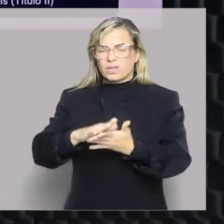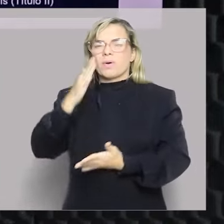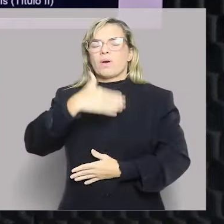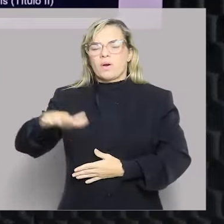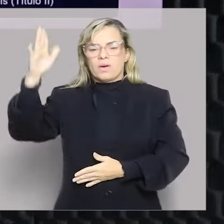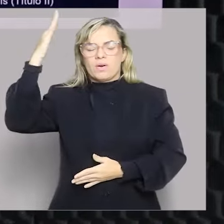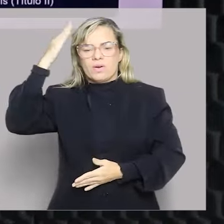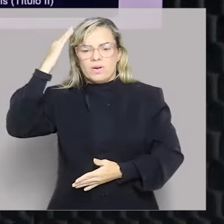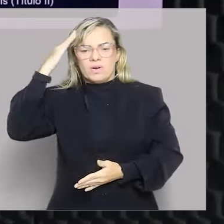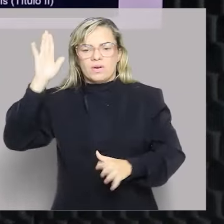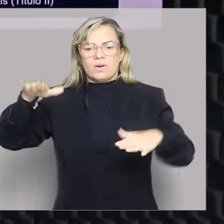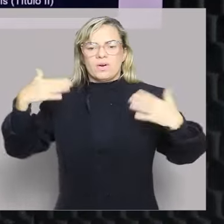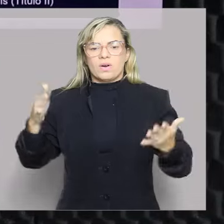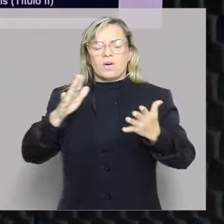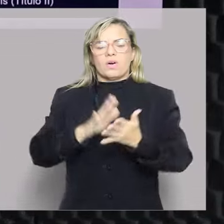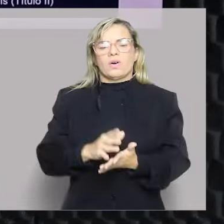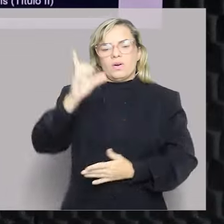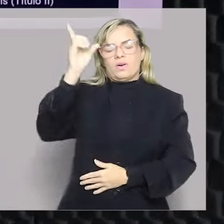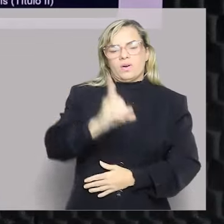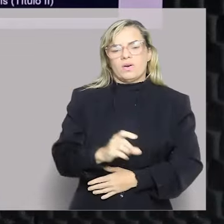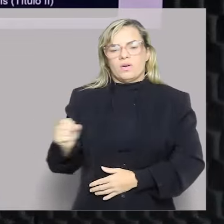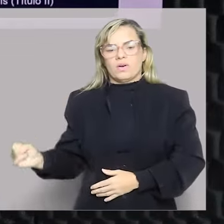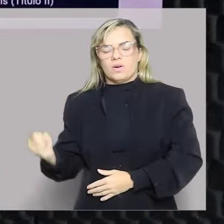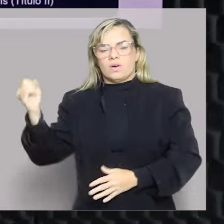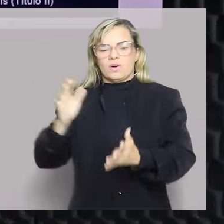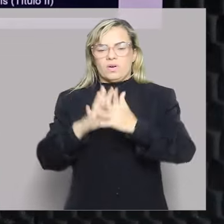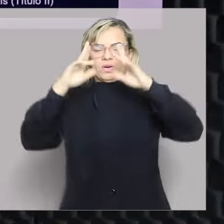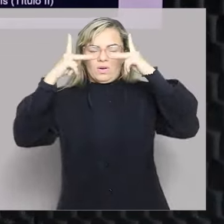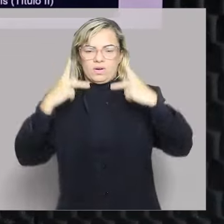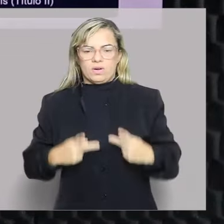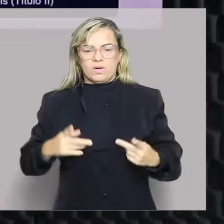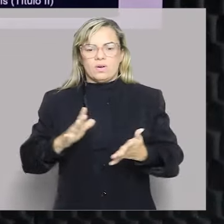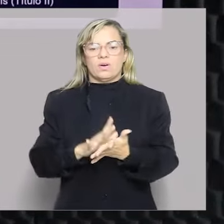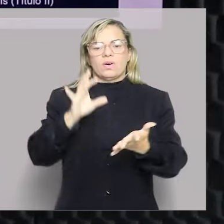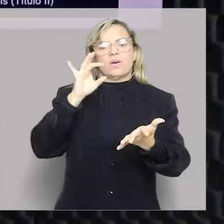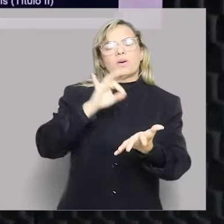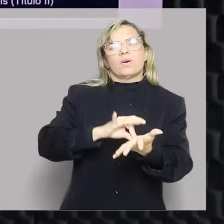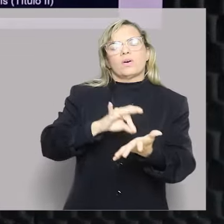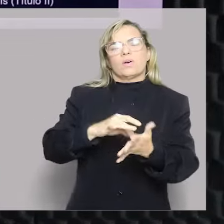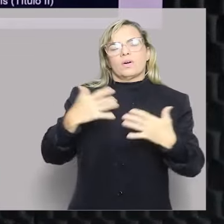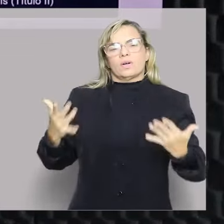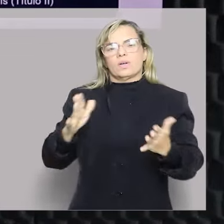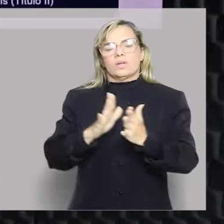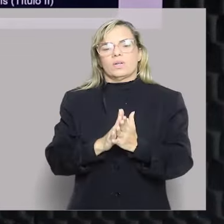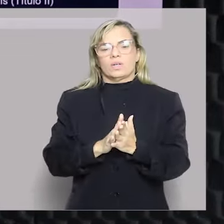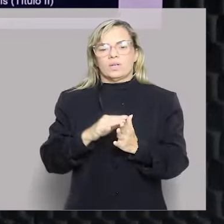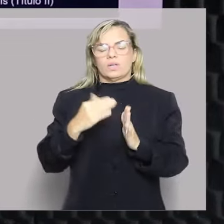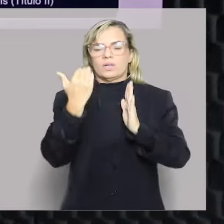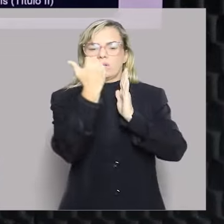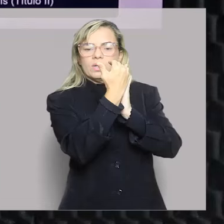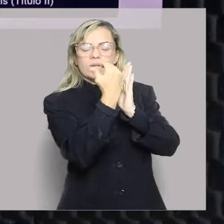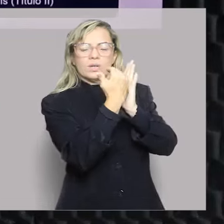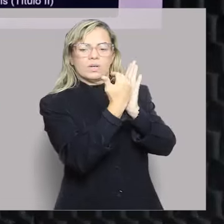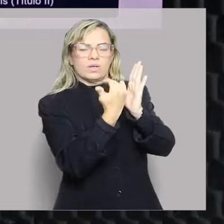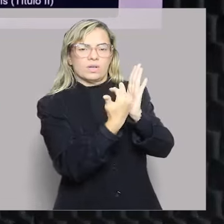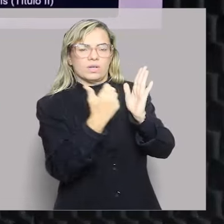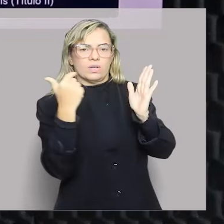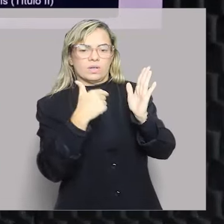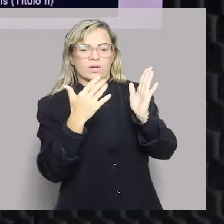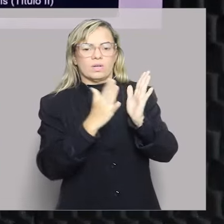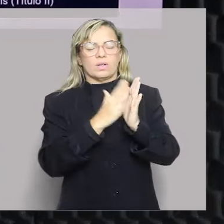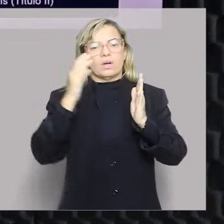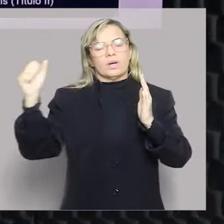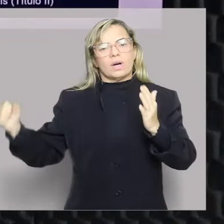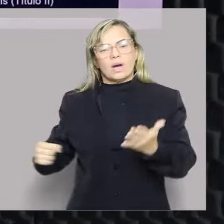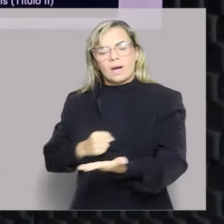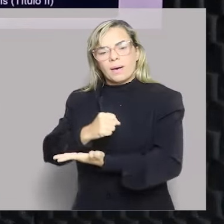que os direitos fundamentais, assim como os direitos humanos, e os direitos, na verdade, que compõem esse suporte